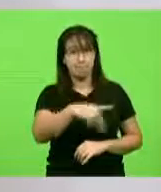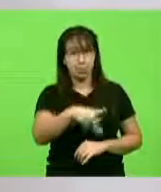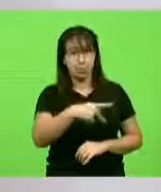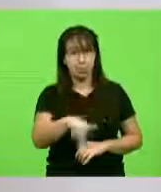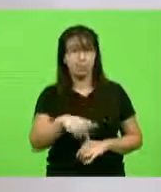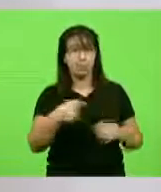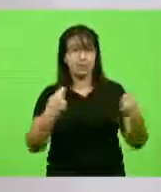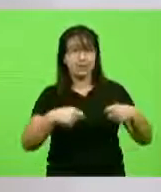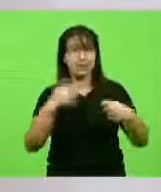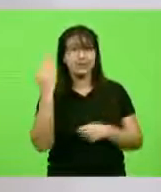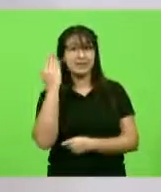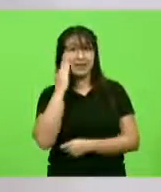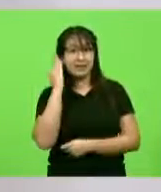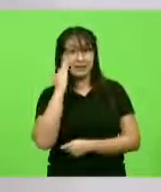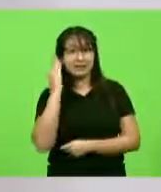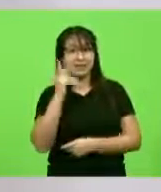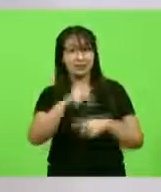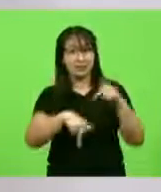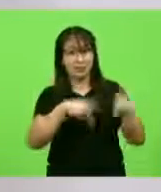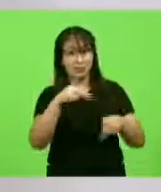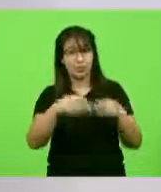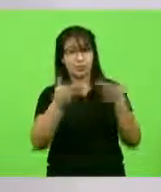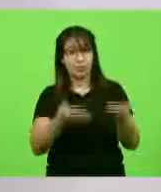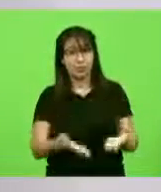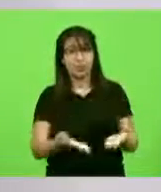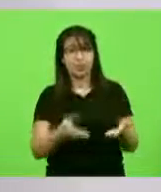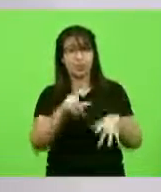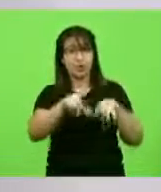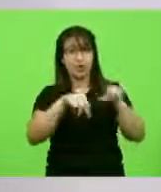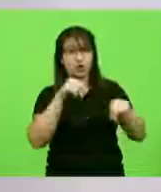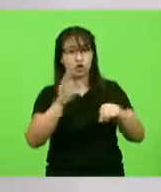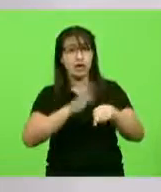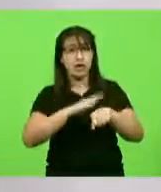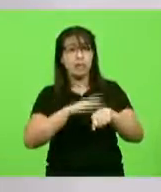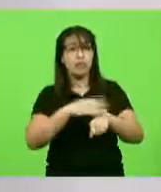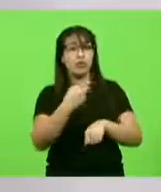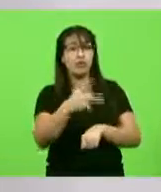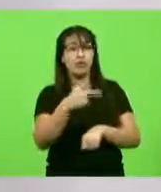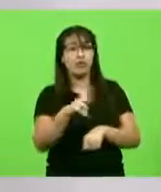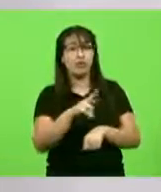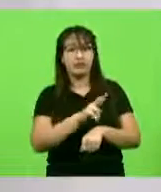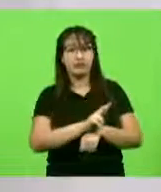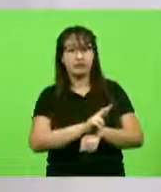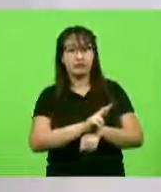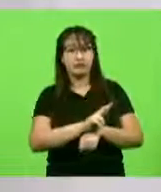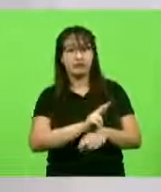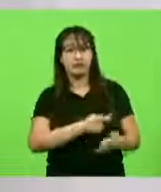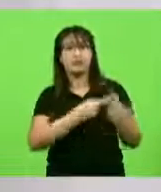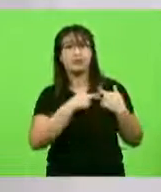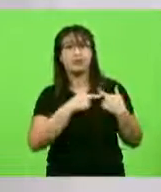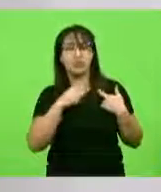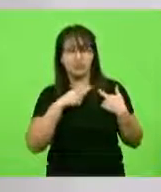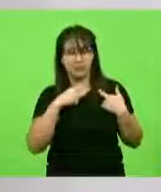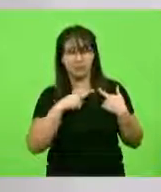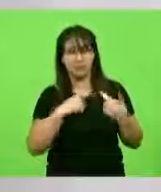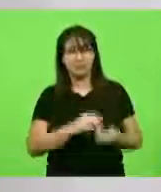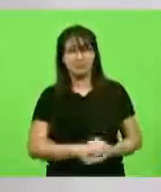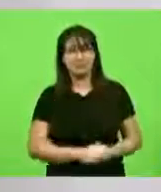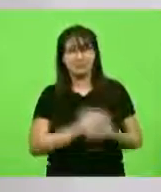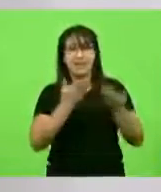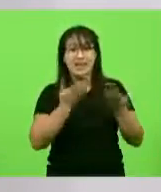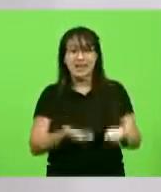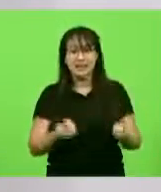é isso que a população que tem o poder da escolha deve trazer para si, para a sua